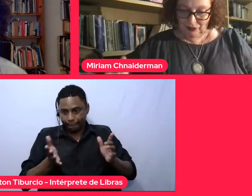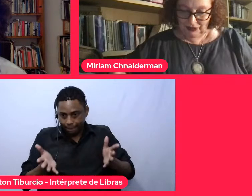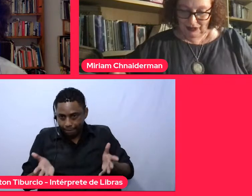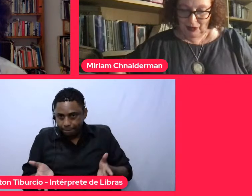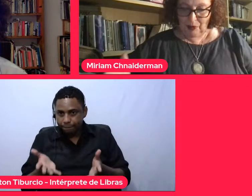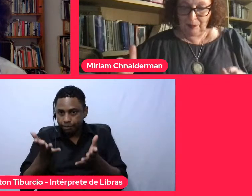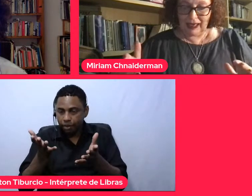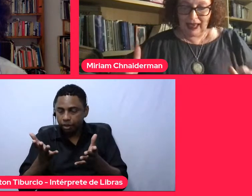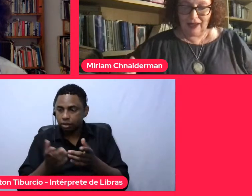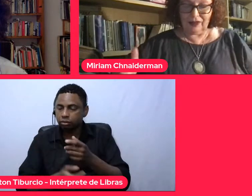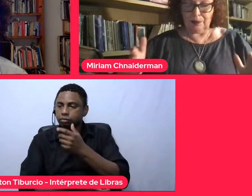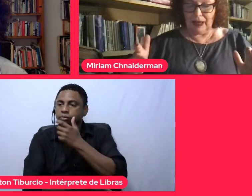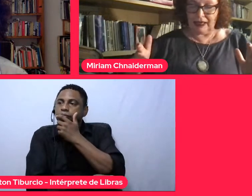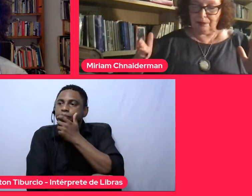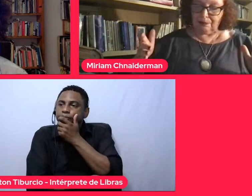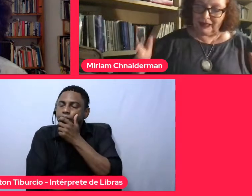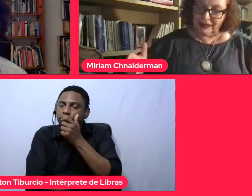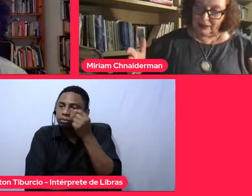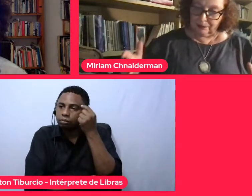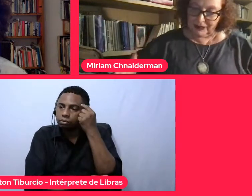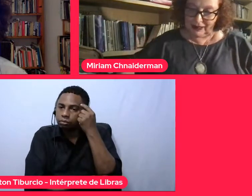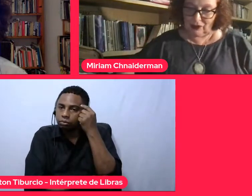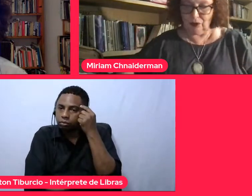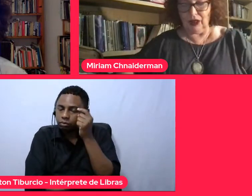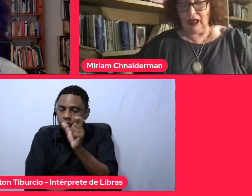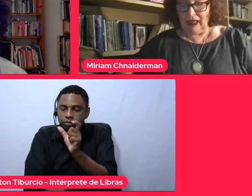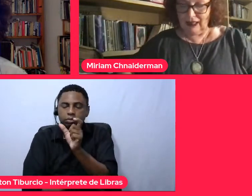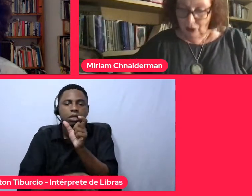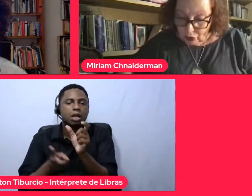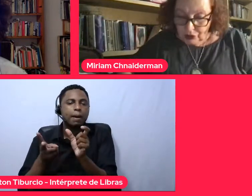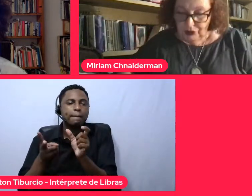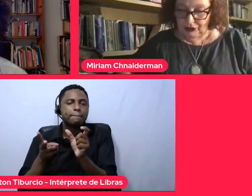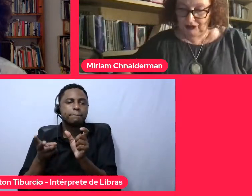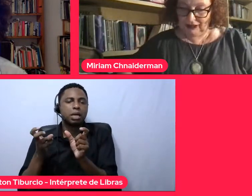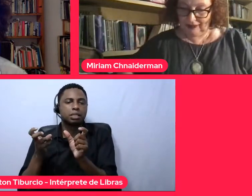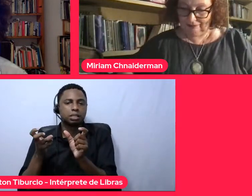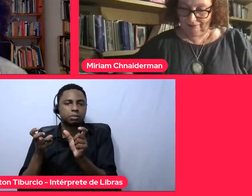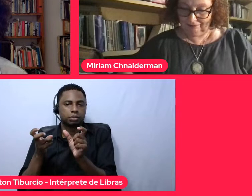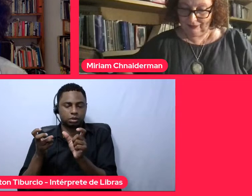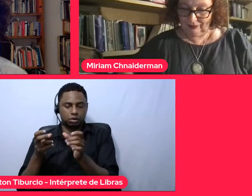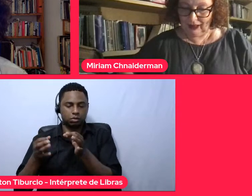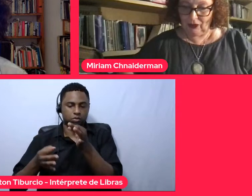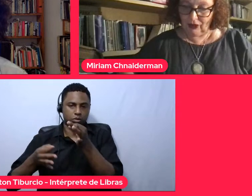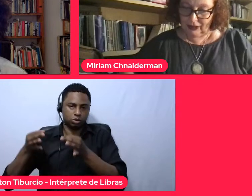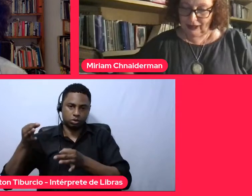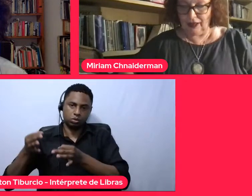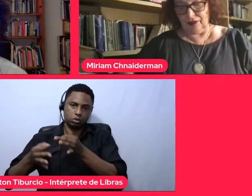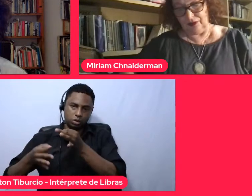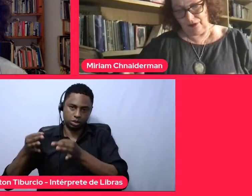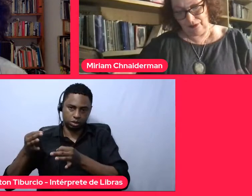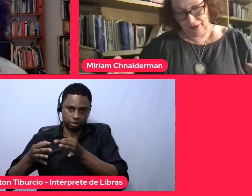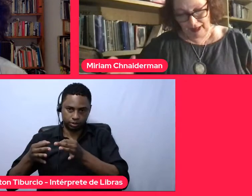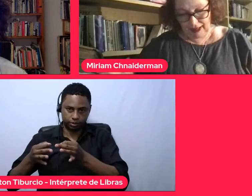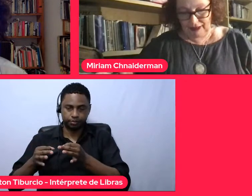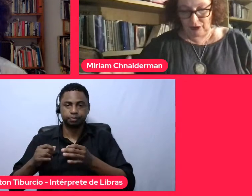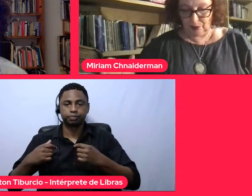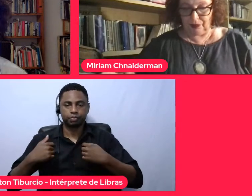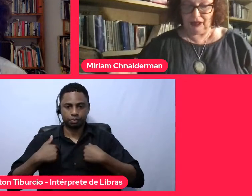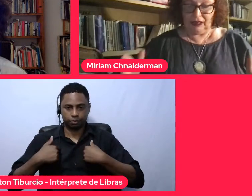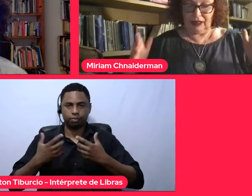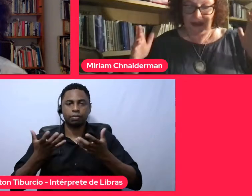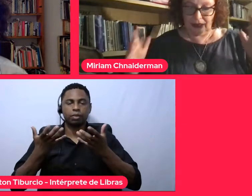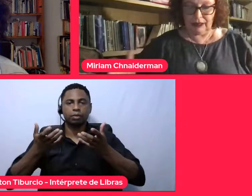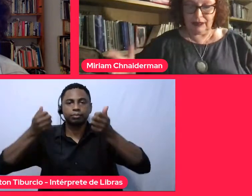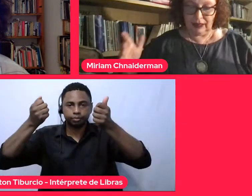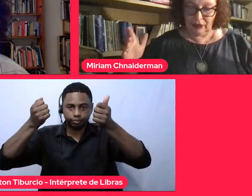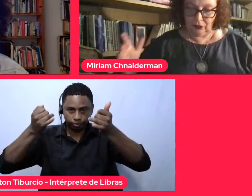caso de. É uma palavra para percepção e justiça. Eu queria falar isso